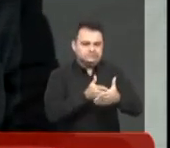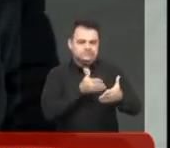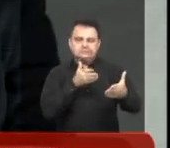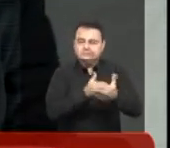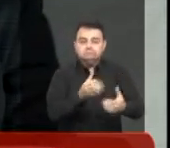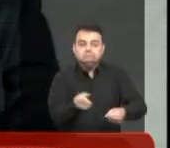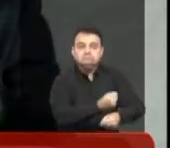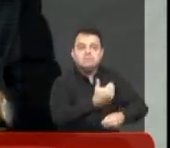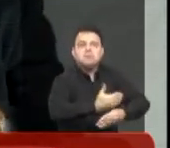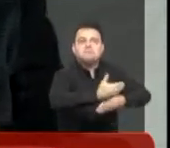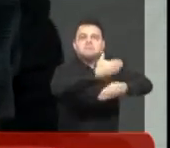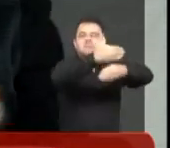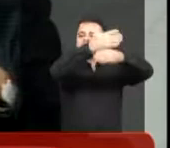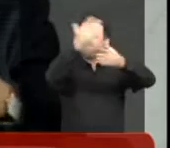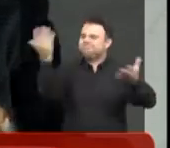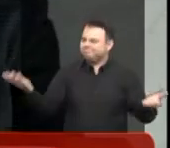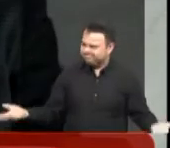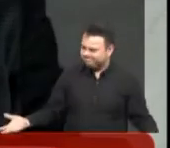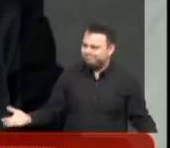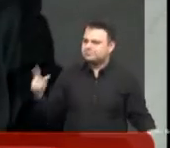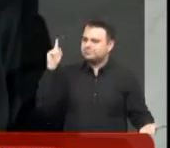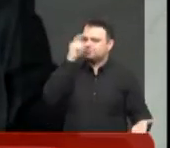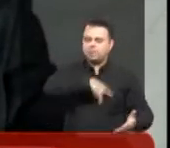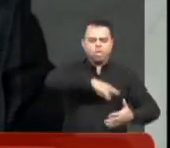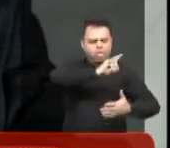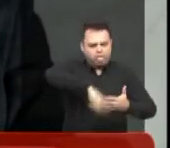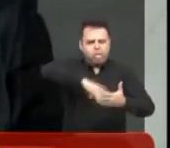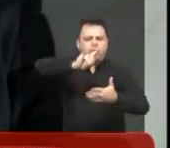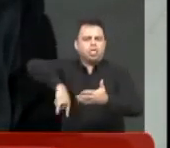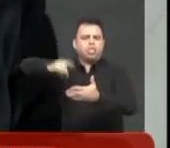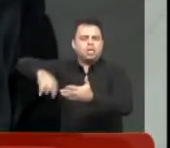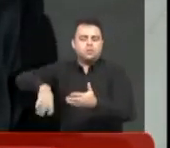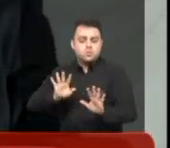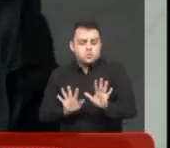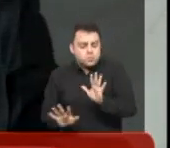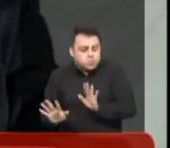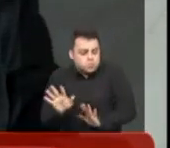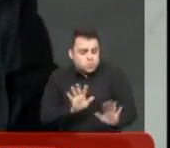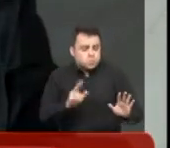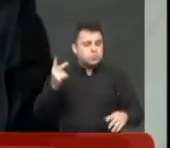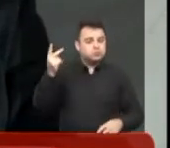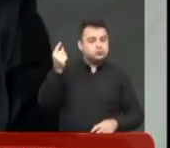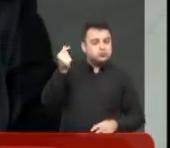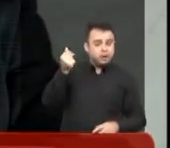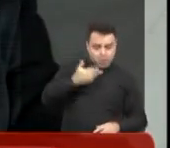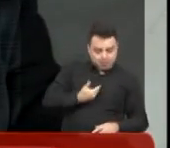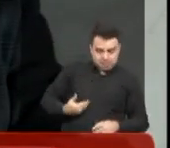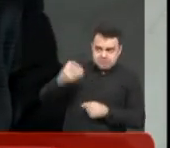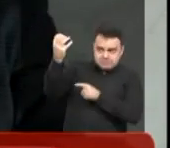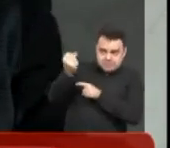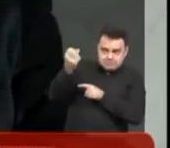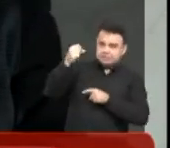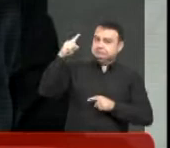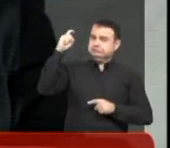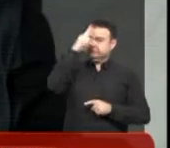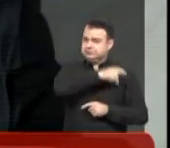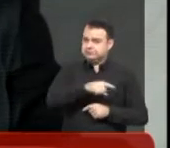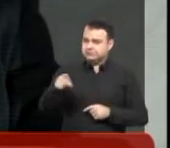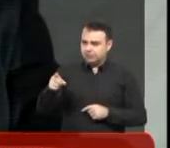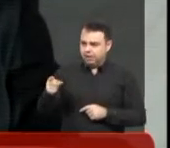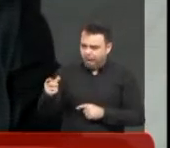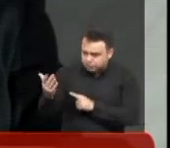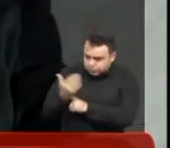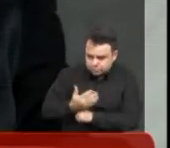destravar isso, para fazer andar. A gente sabe que um pouco é por causa da burocracia, tudo que envolve coisa pública, tem que ter muito cuidado. Eu falei, vou precisar da sua ajuda para destravar.